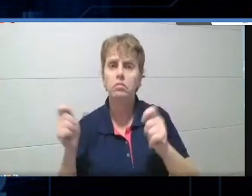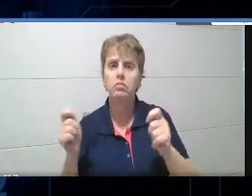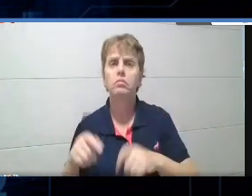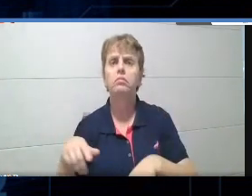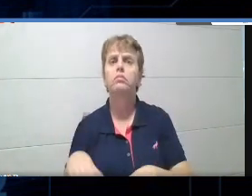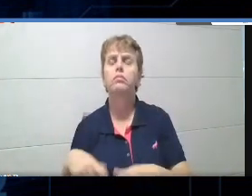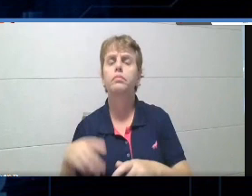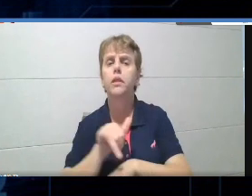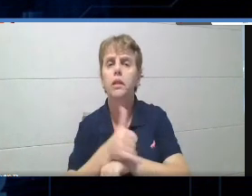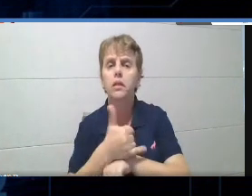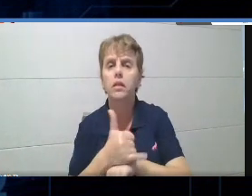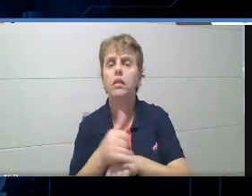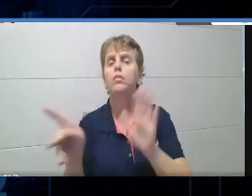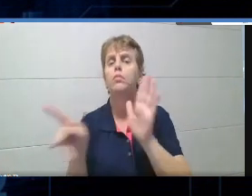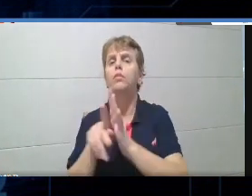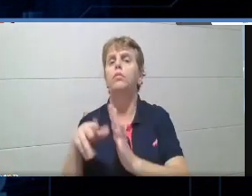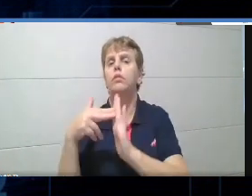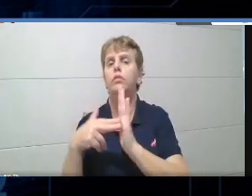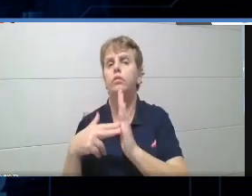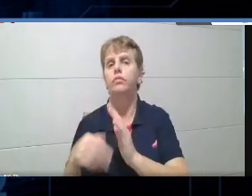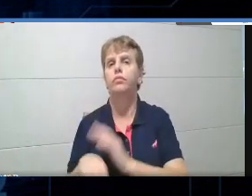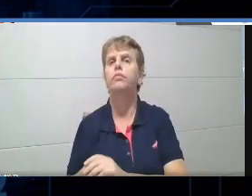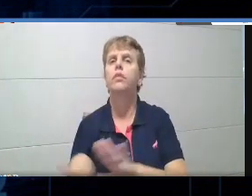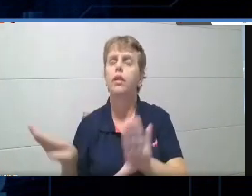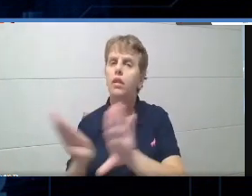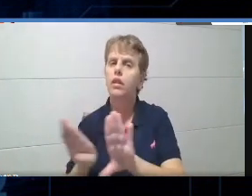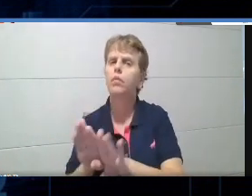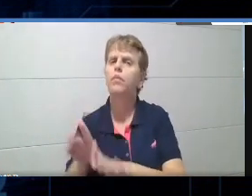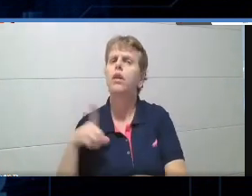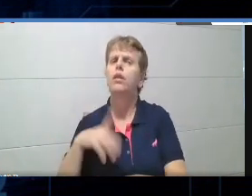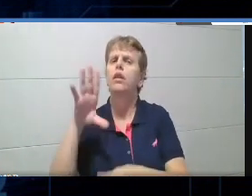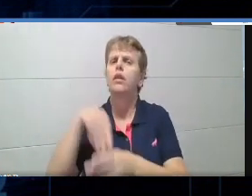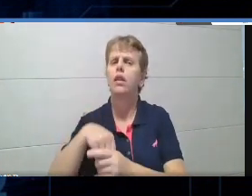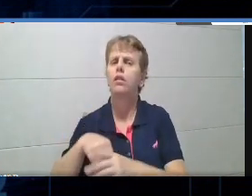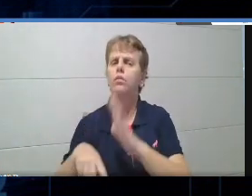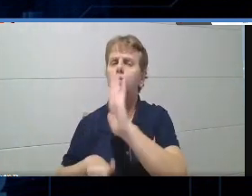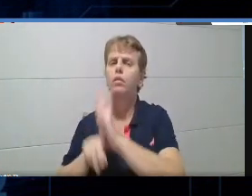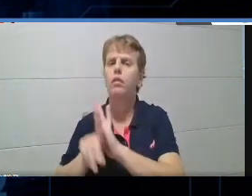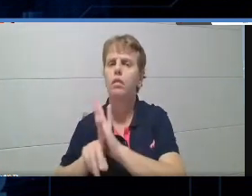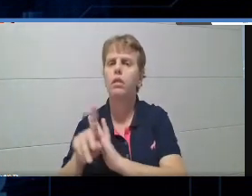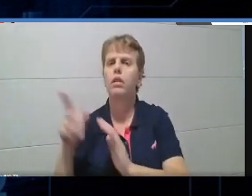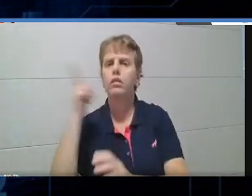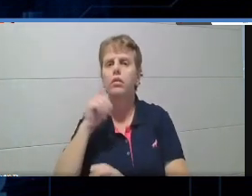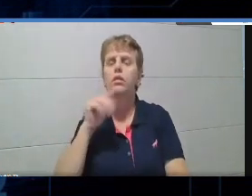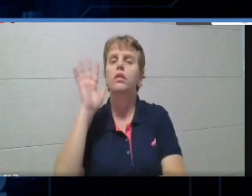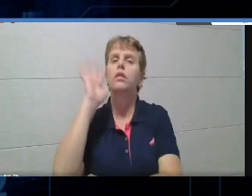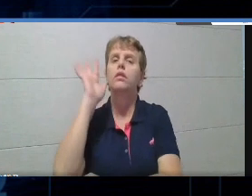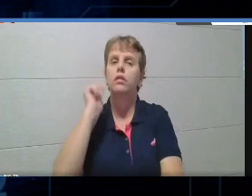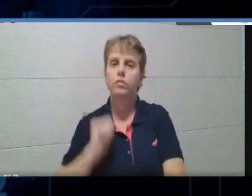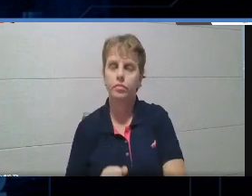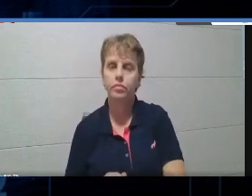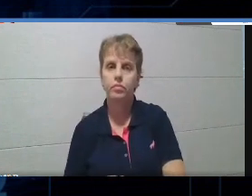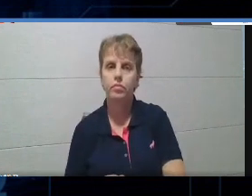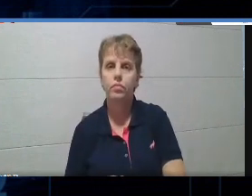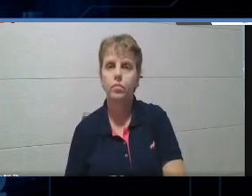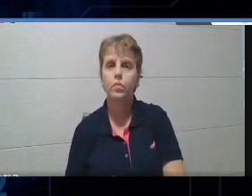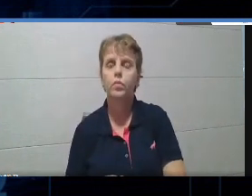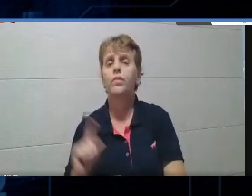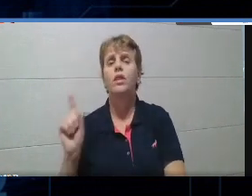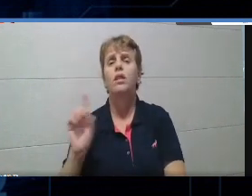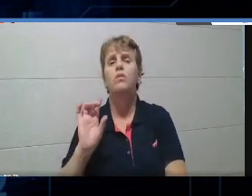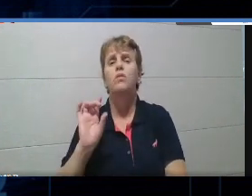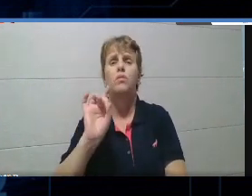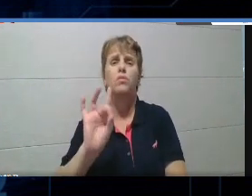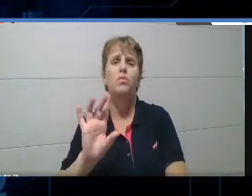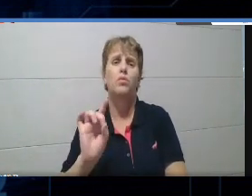percebam, também tem um questionário, eu coloquei aqui também, pra que a gente possa pensar em maneiras, mas não pegar só